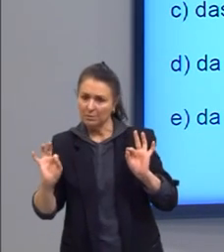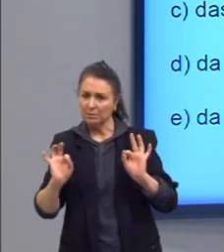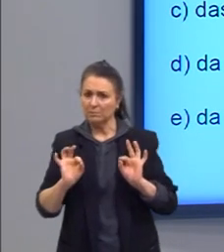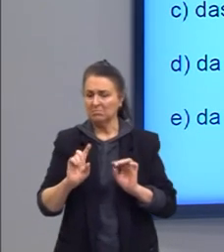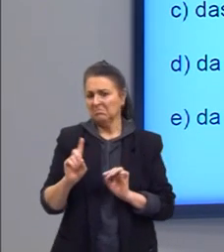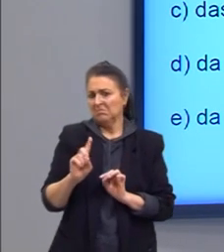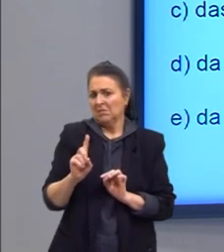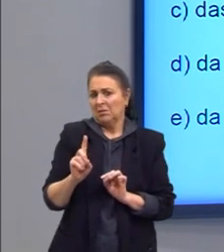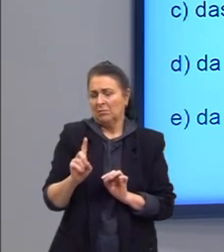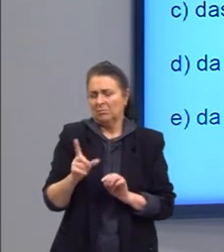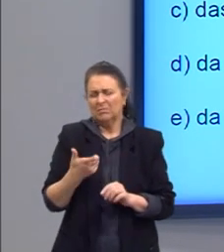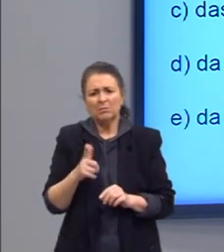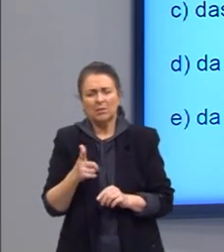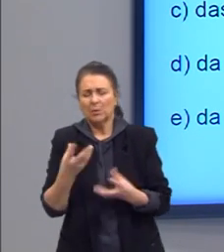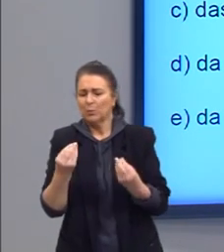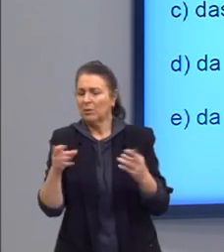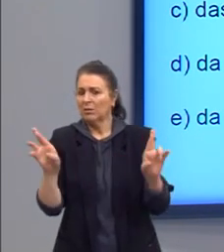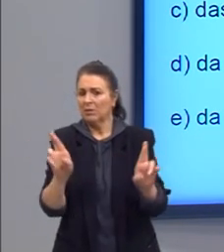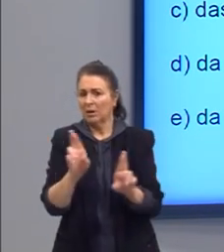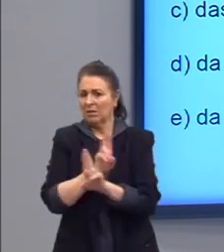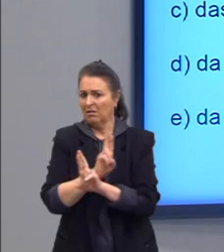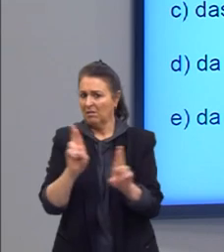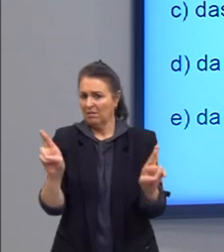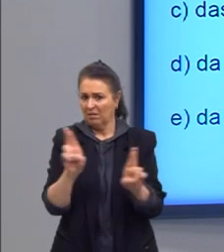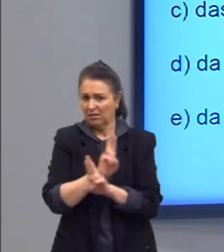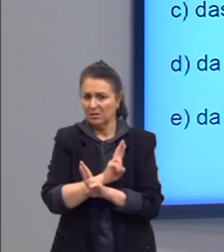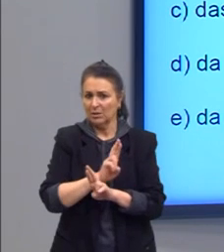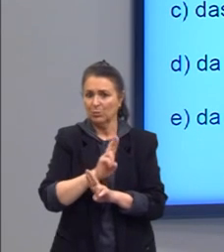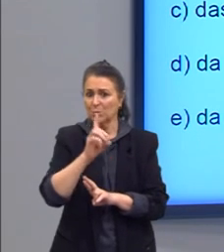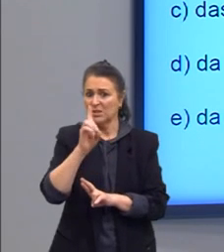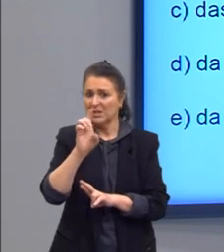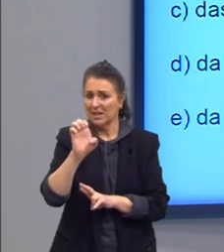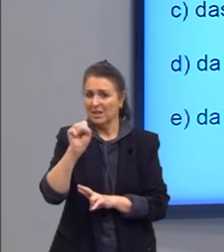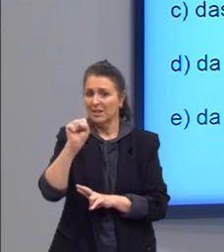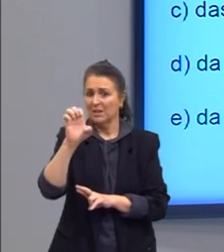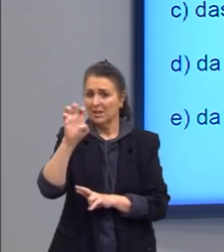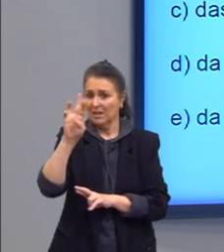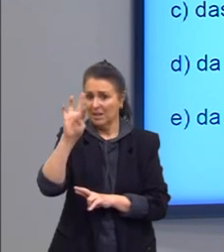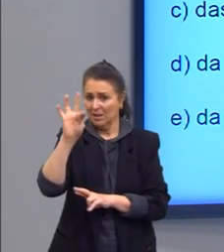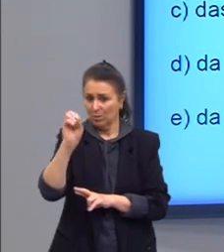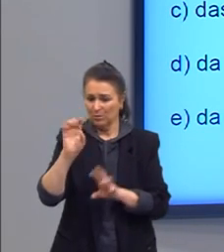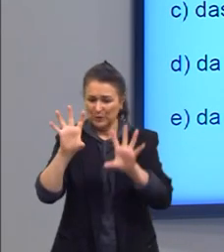essa relação aí dos desertos, né, da questão